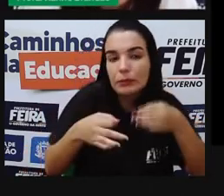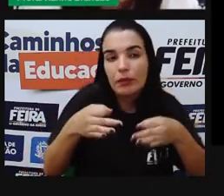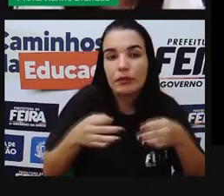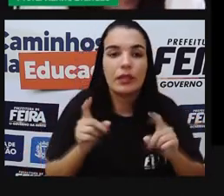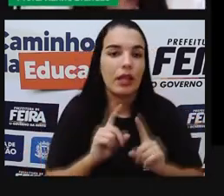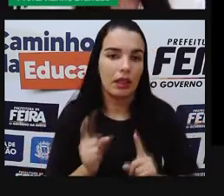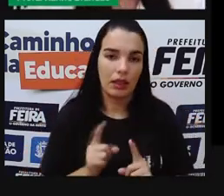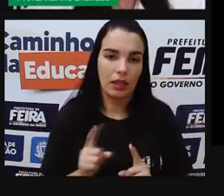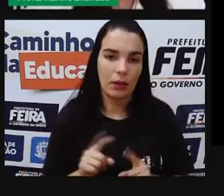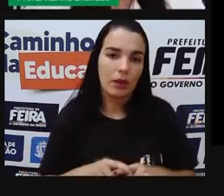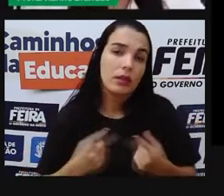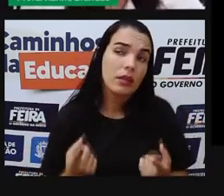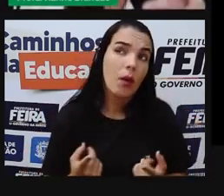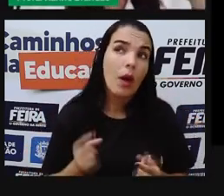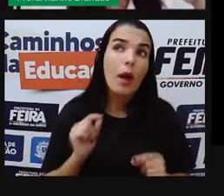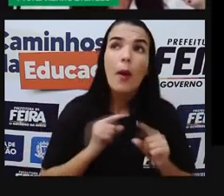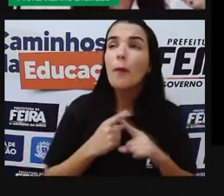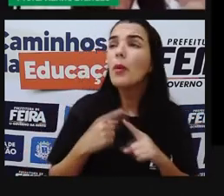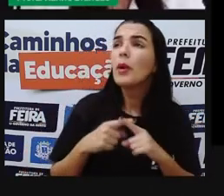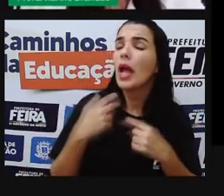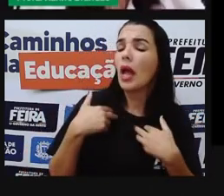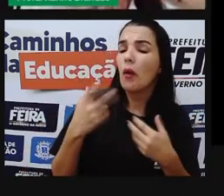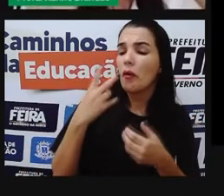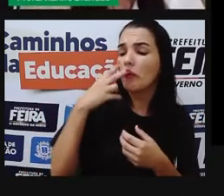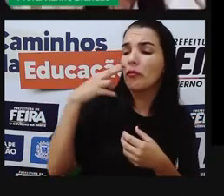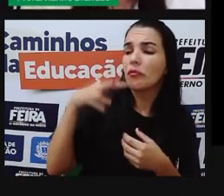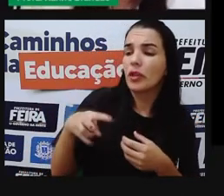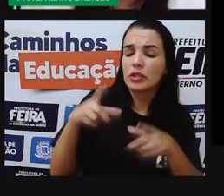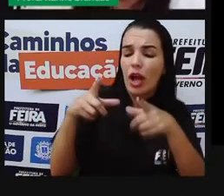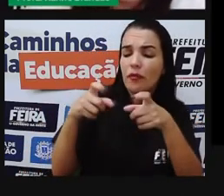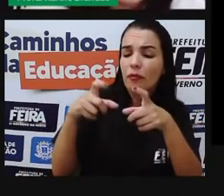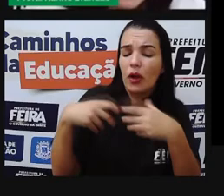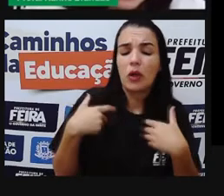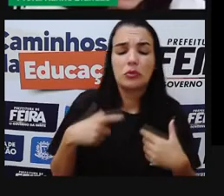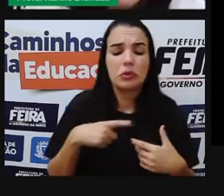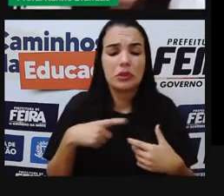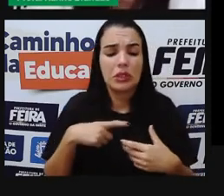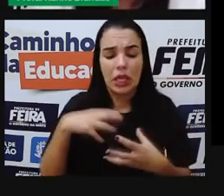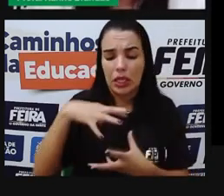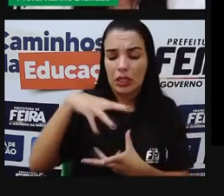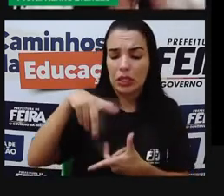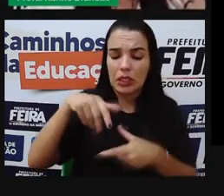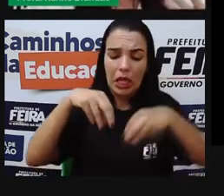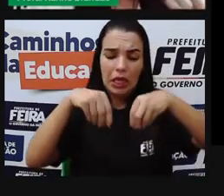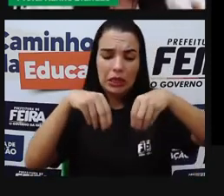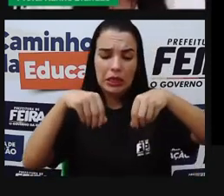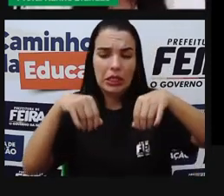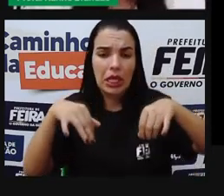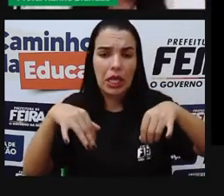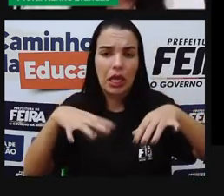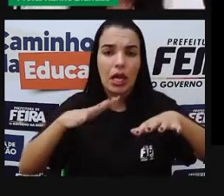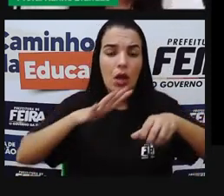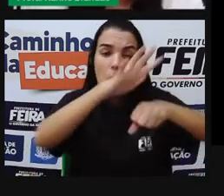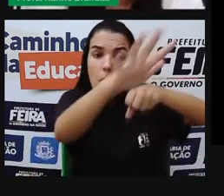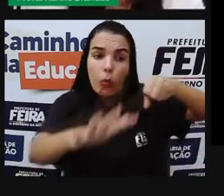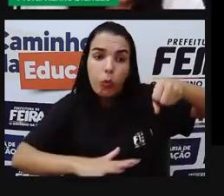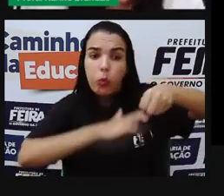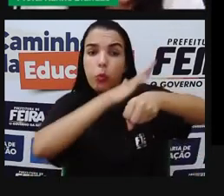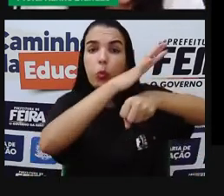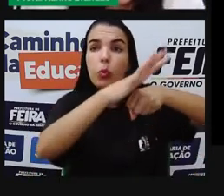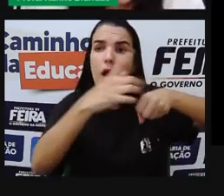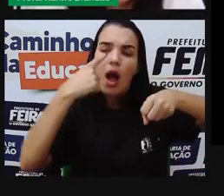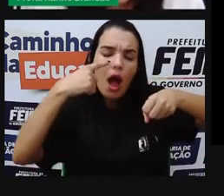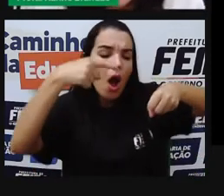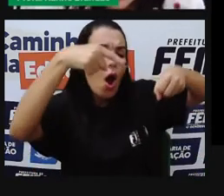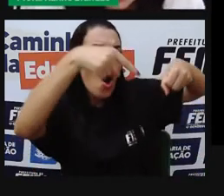perfeitinha. E por que a gente vê, quando nas fotos do planeta Terra, né? Do universo, olhando para o